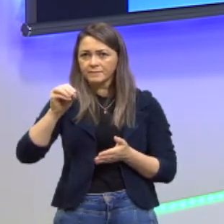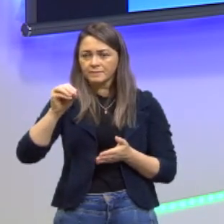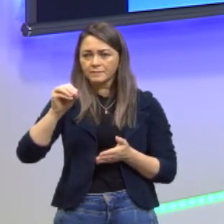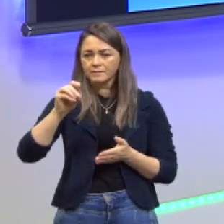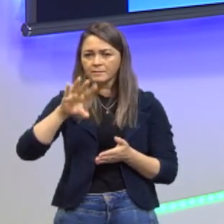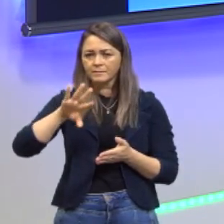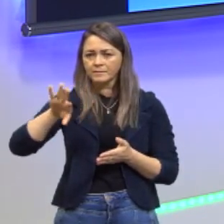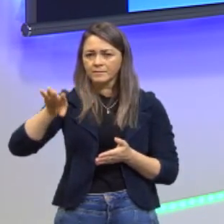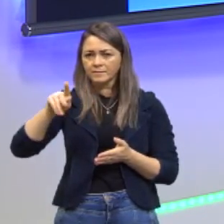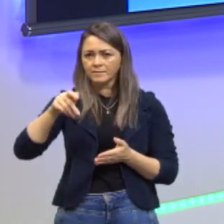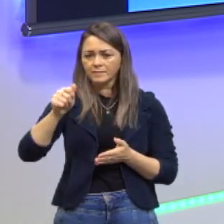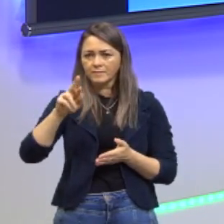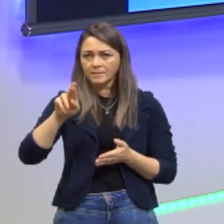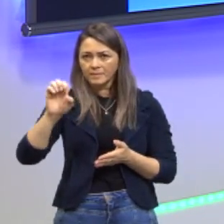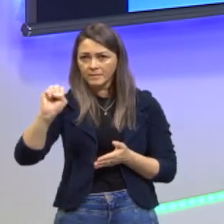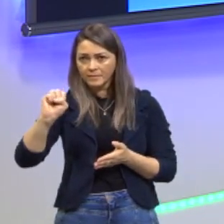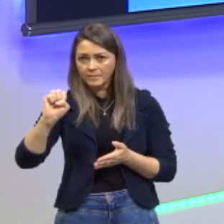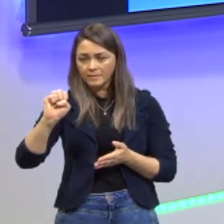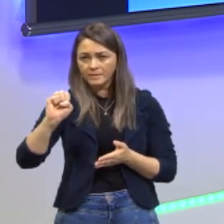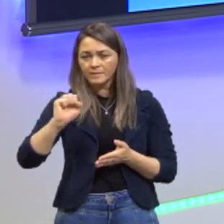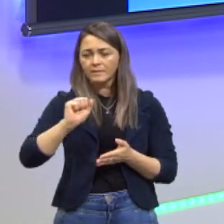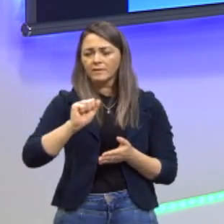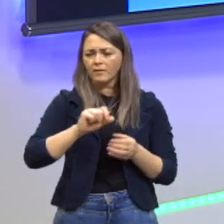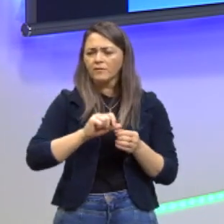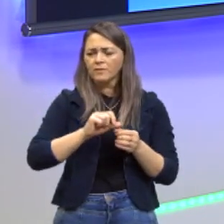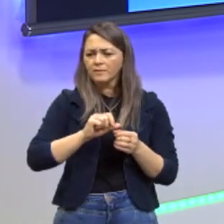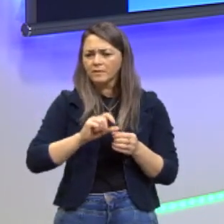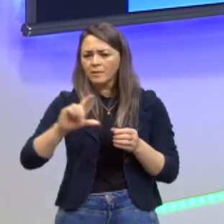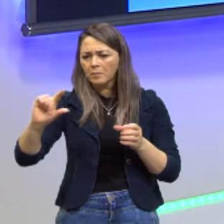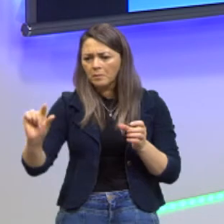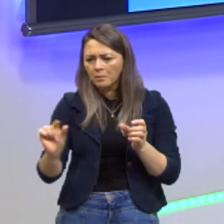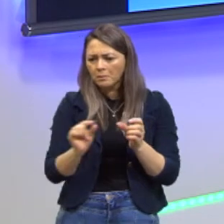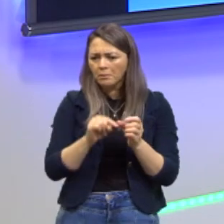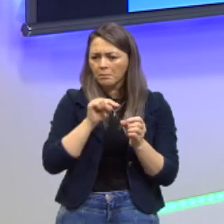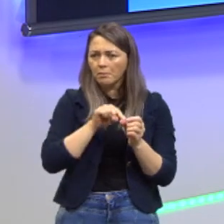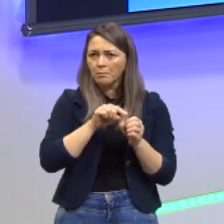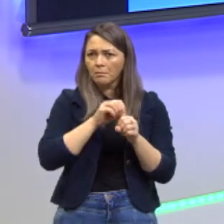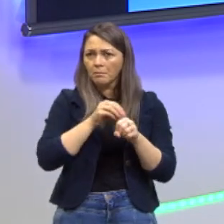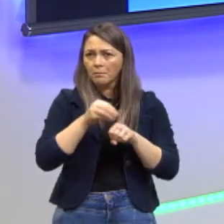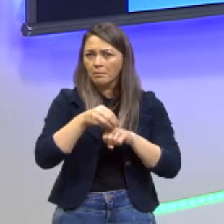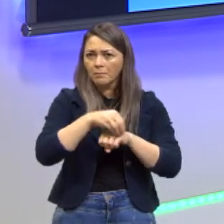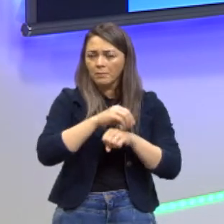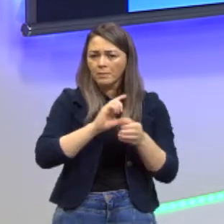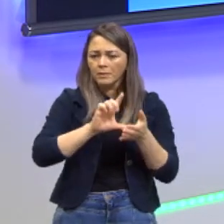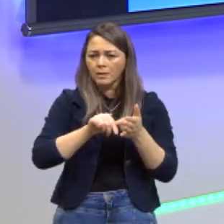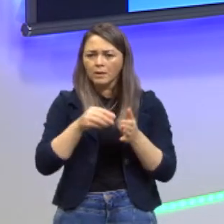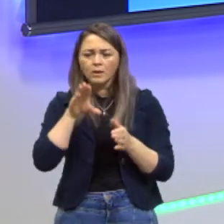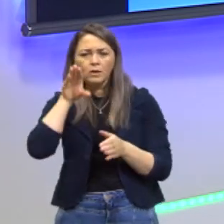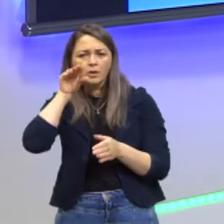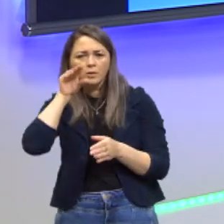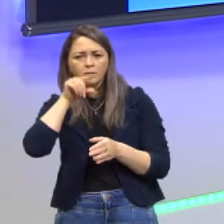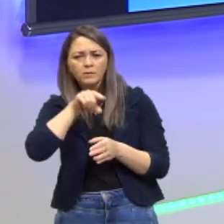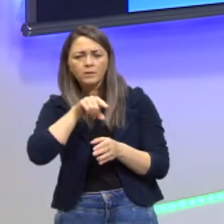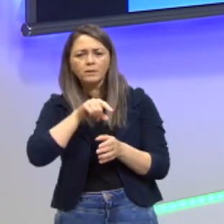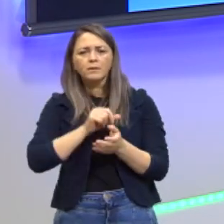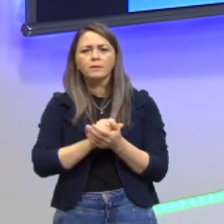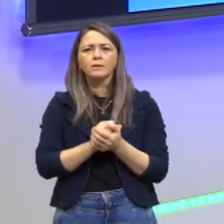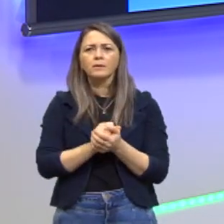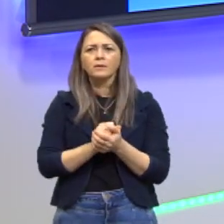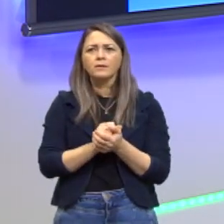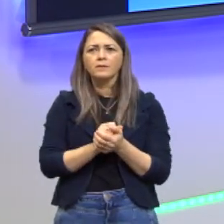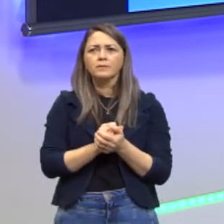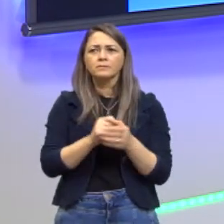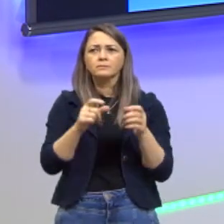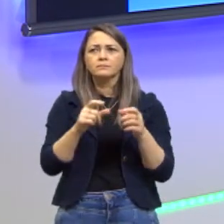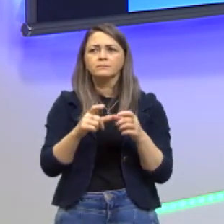de um tempo, e isso, tá? Beleza, fizeram, plantaram. Depois de um tempo, observou-se que uma